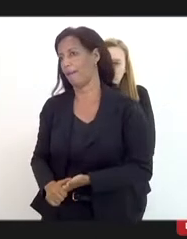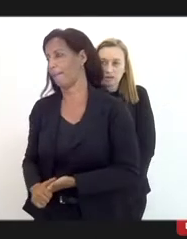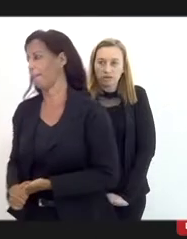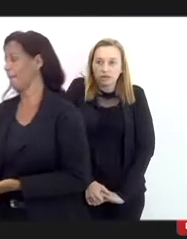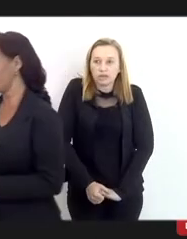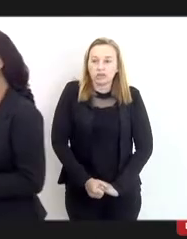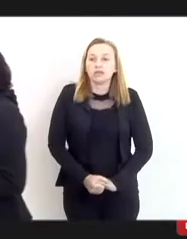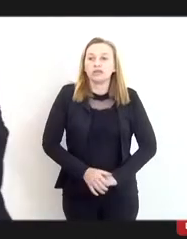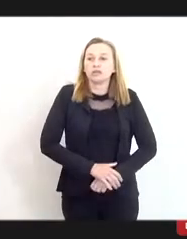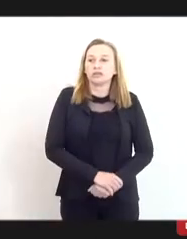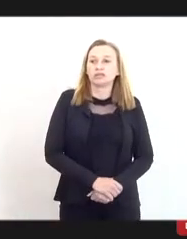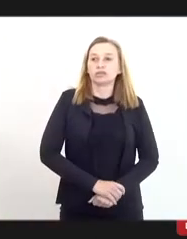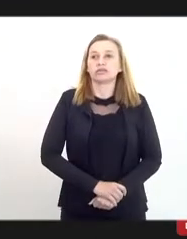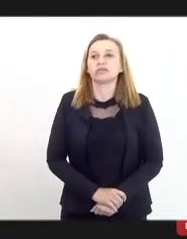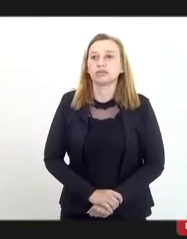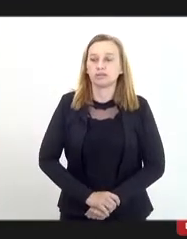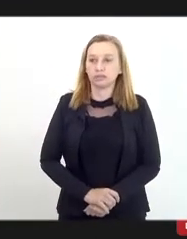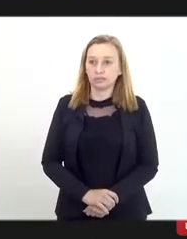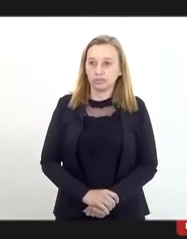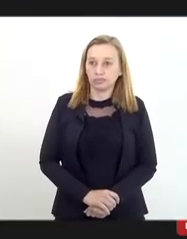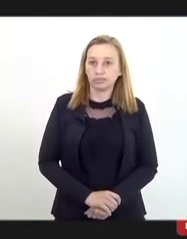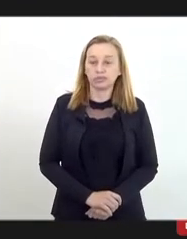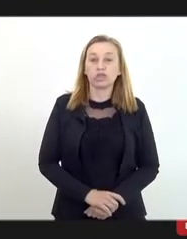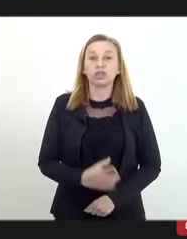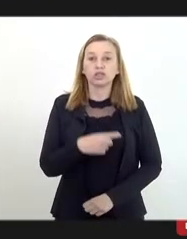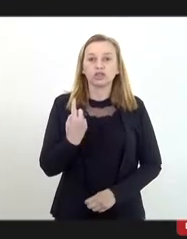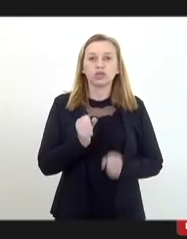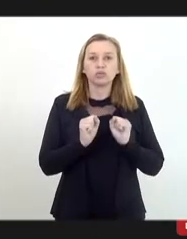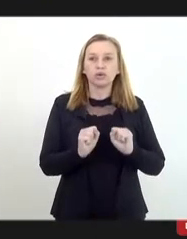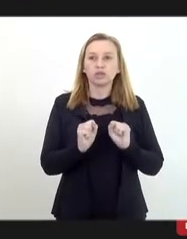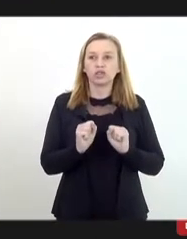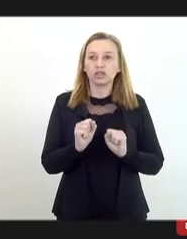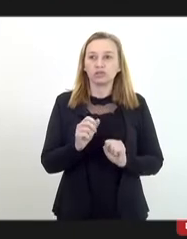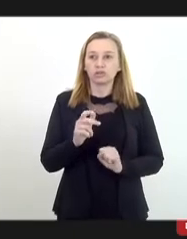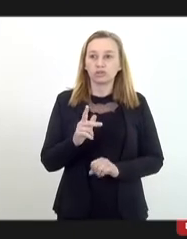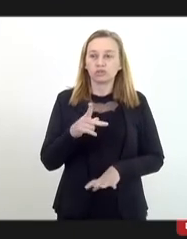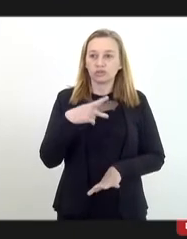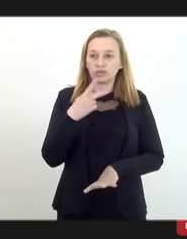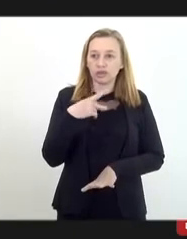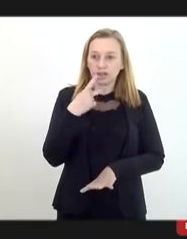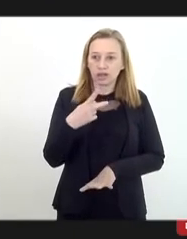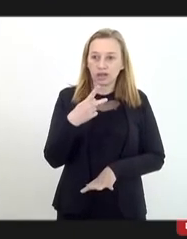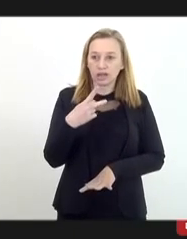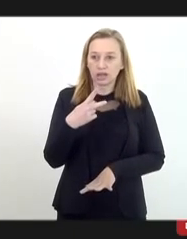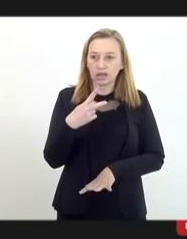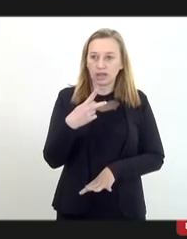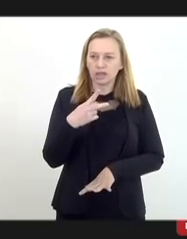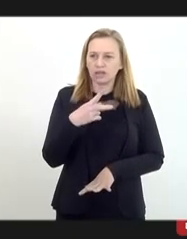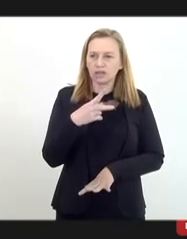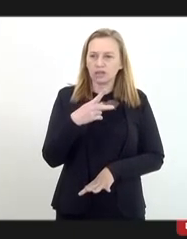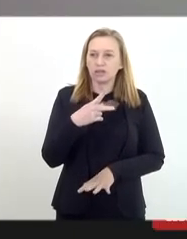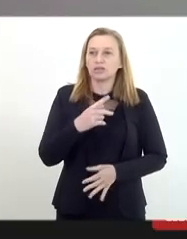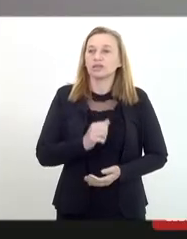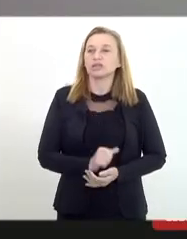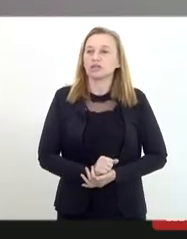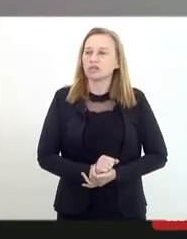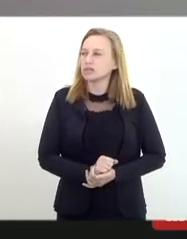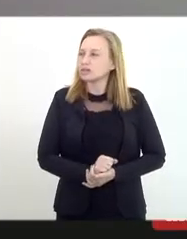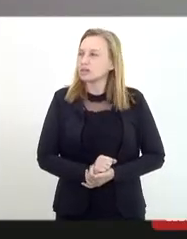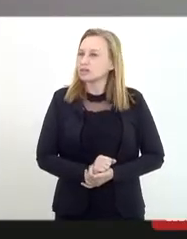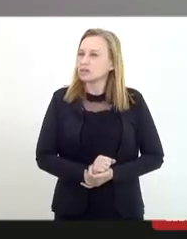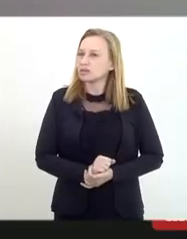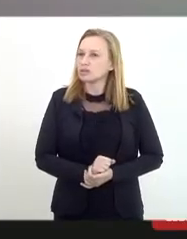balizada pelo que nós podemos chamar de proselitismo destrutivo, difundido